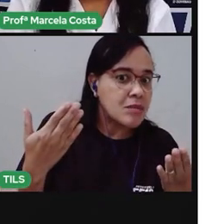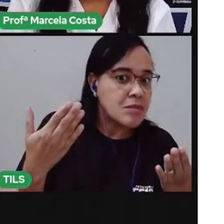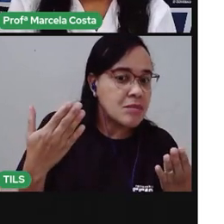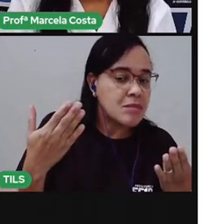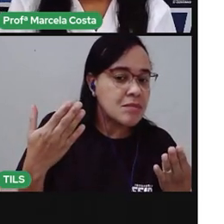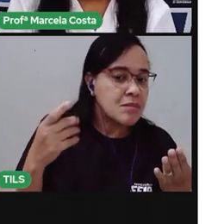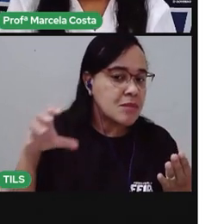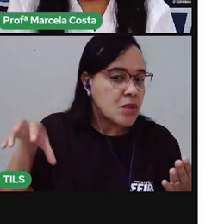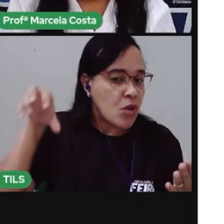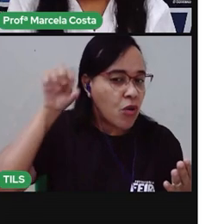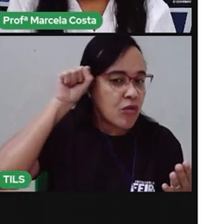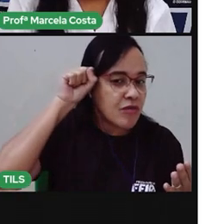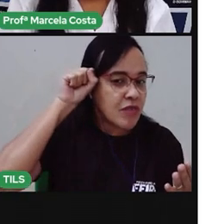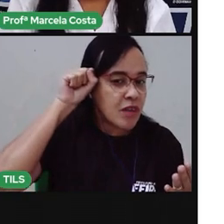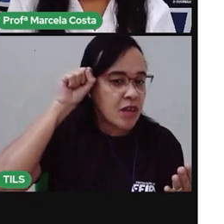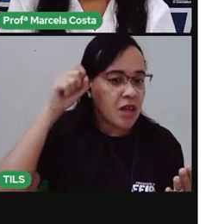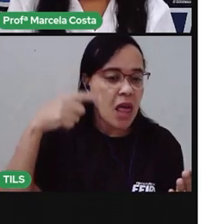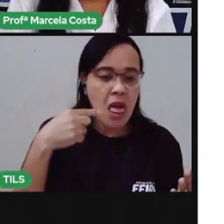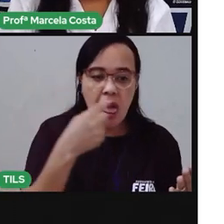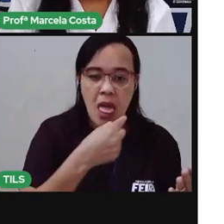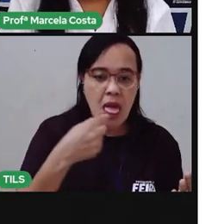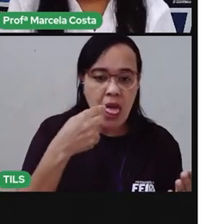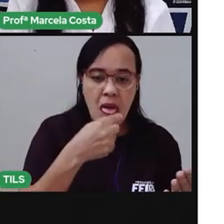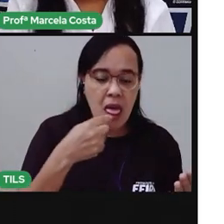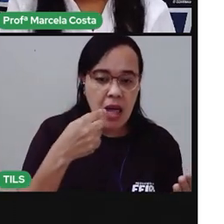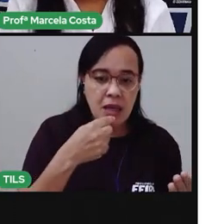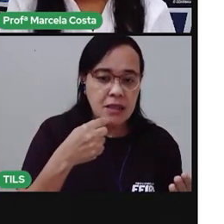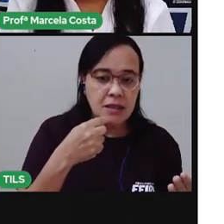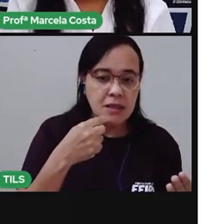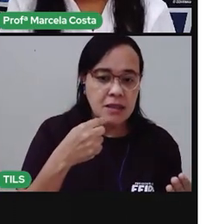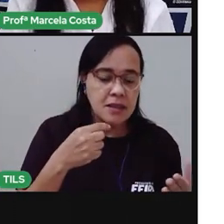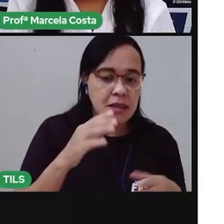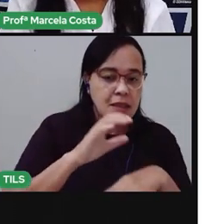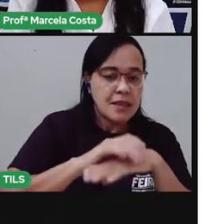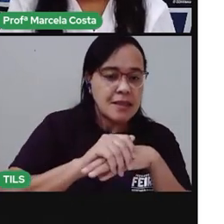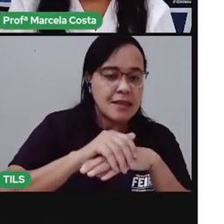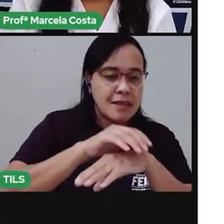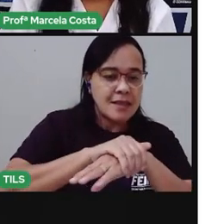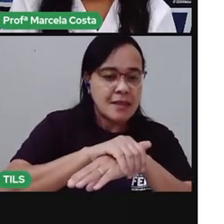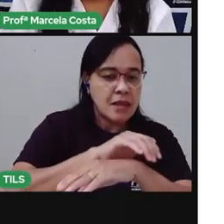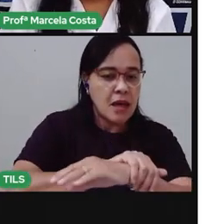paladar, do tato, do olfato ou da visão.